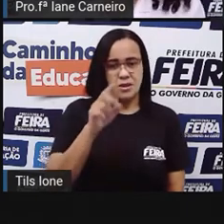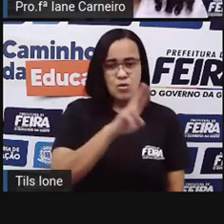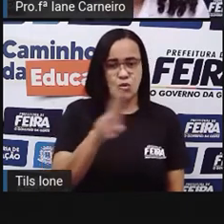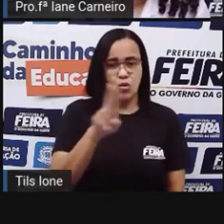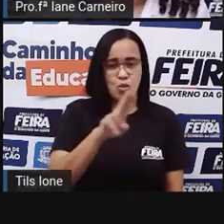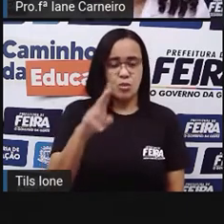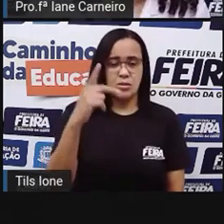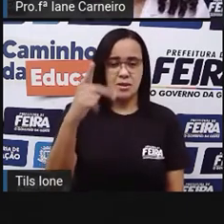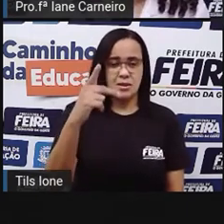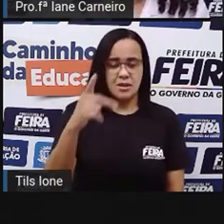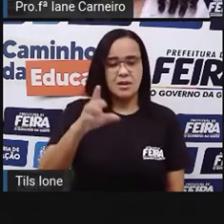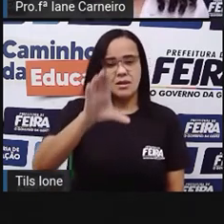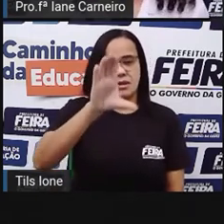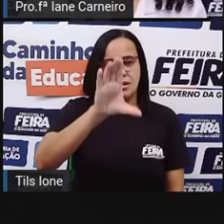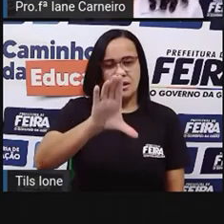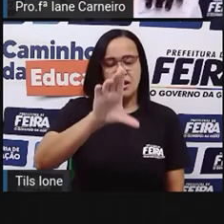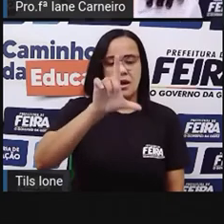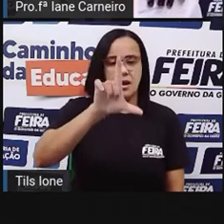de Fabrício.